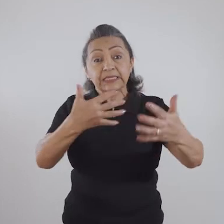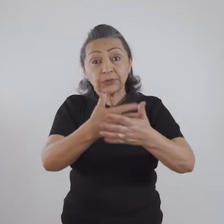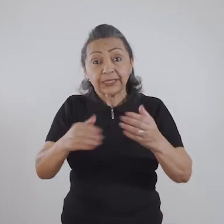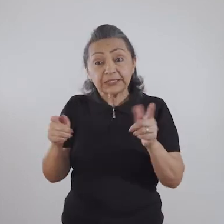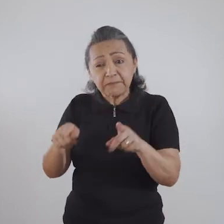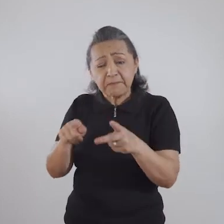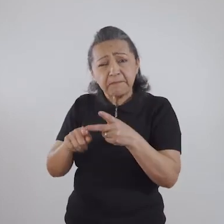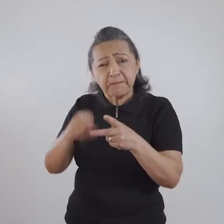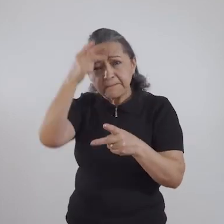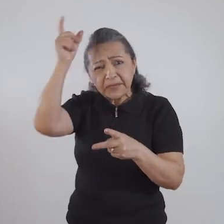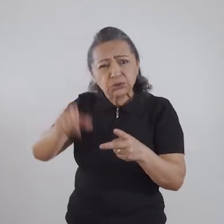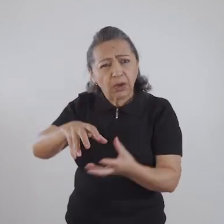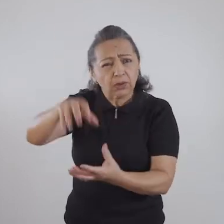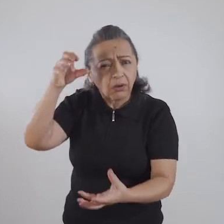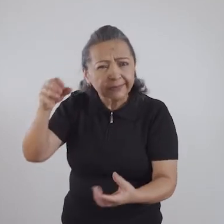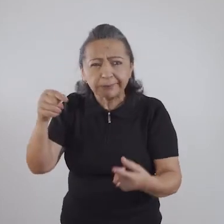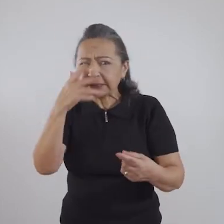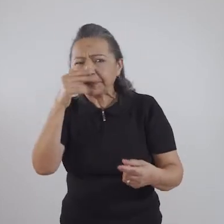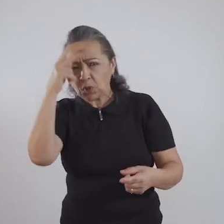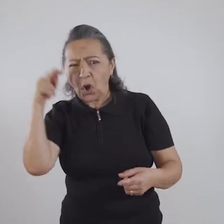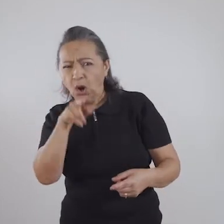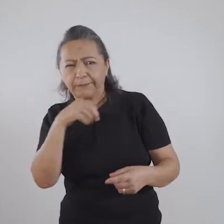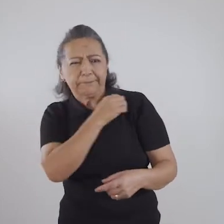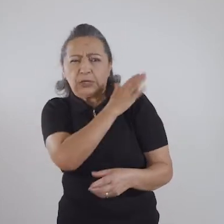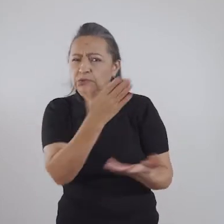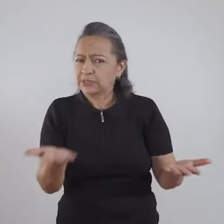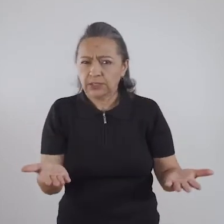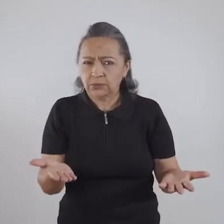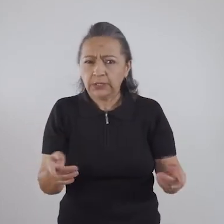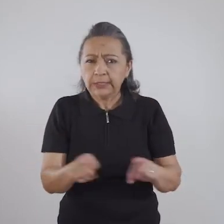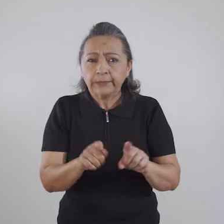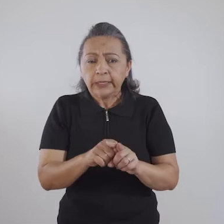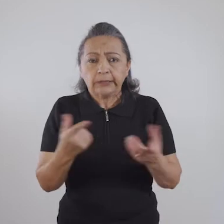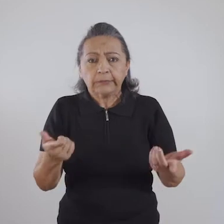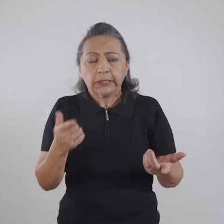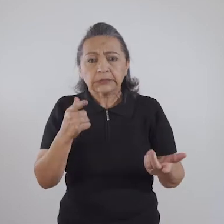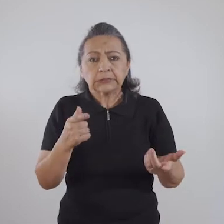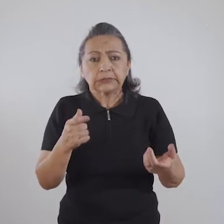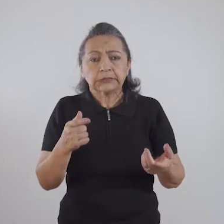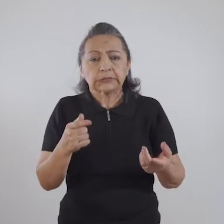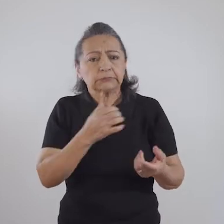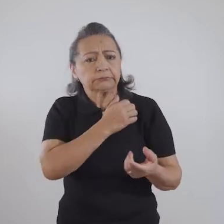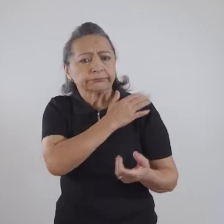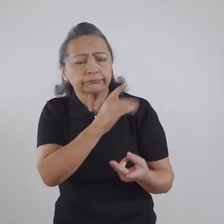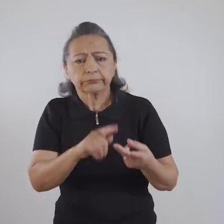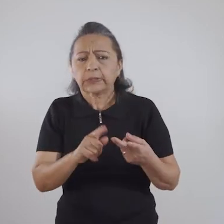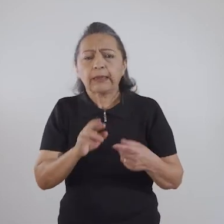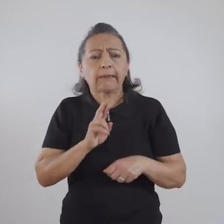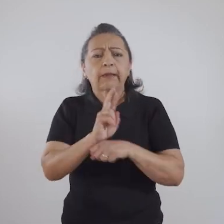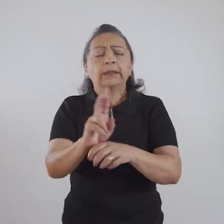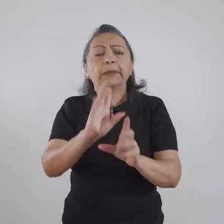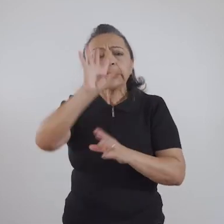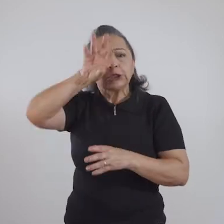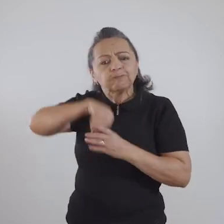pessoas idosas. É muito comum o preconceito e o estigma estar